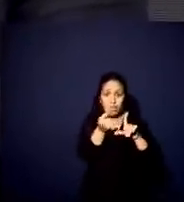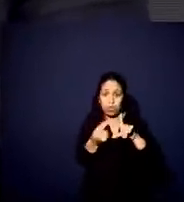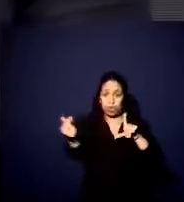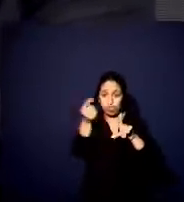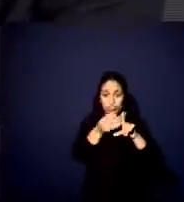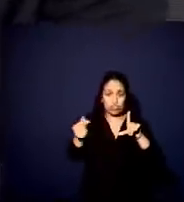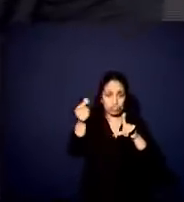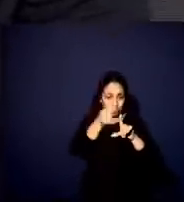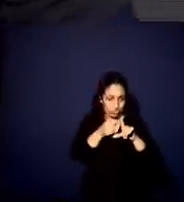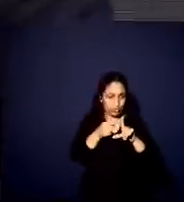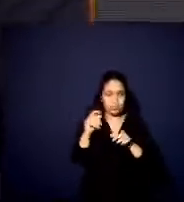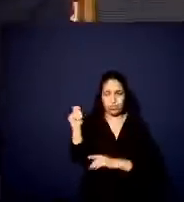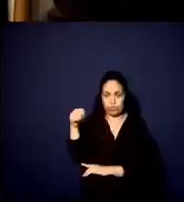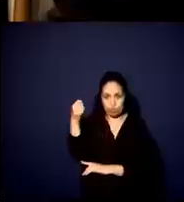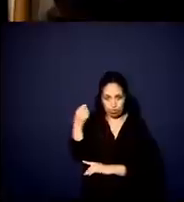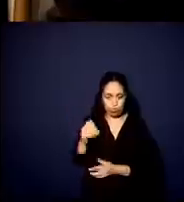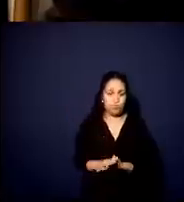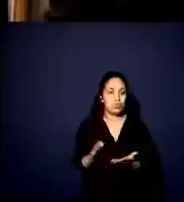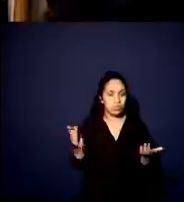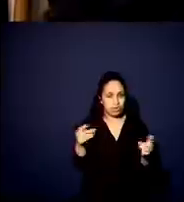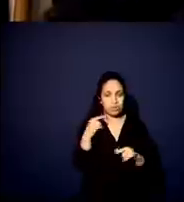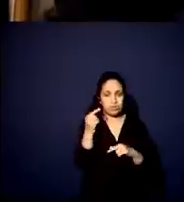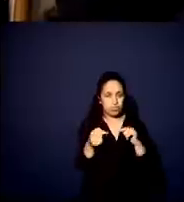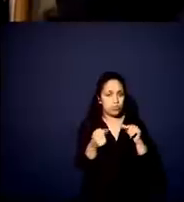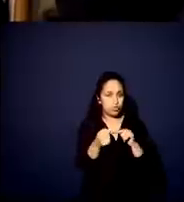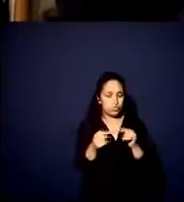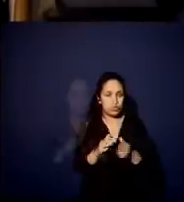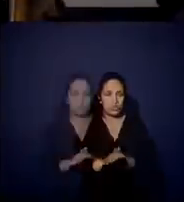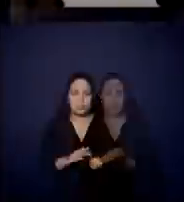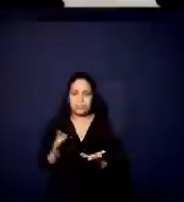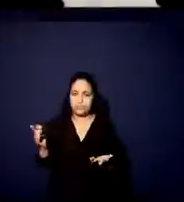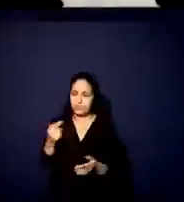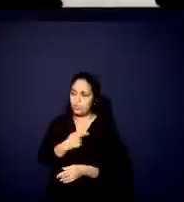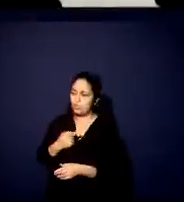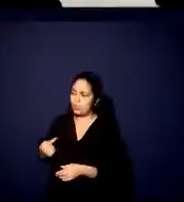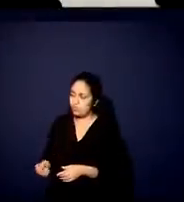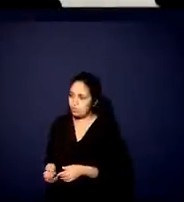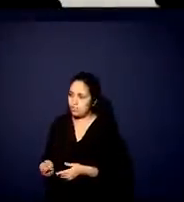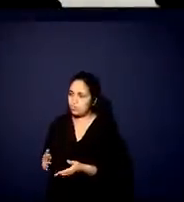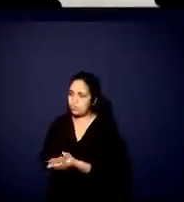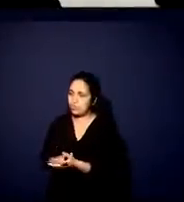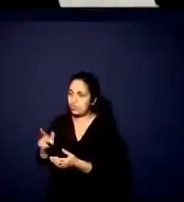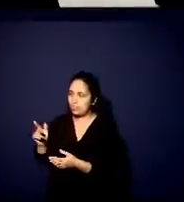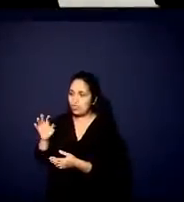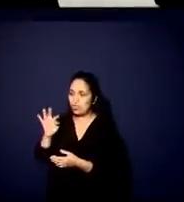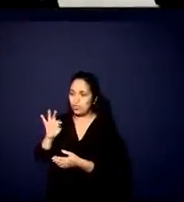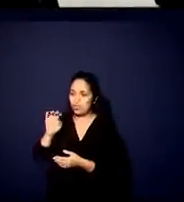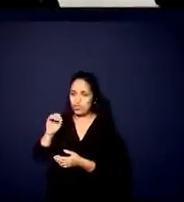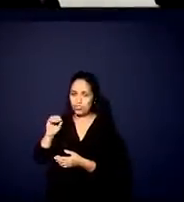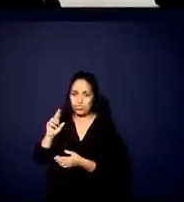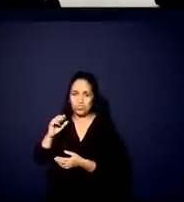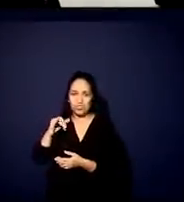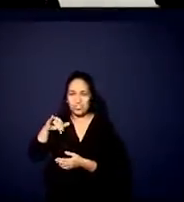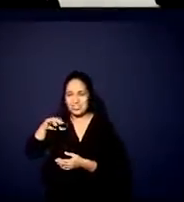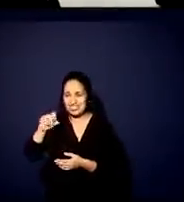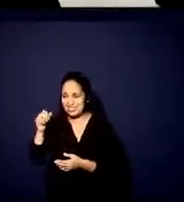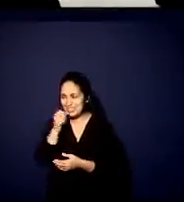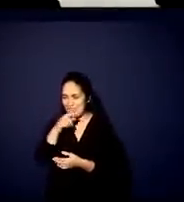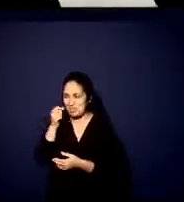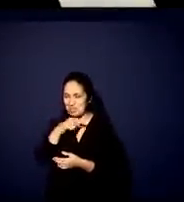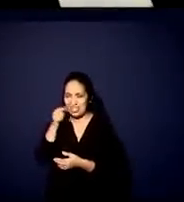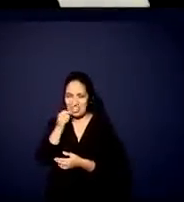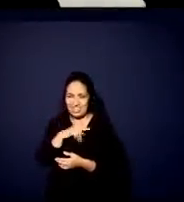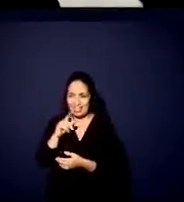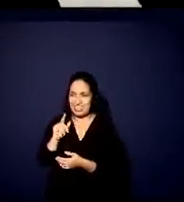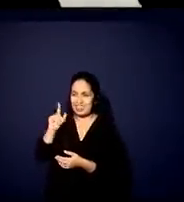objetivo. Obrigada. Governador, como é que está o Torcísio, que era o seu apelido, que fazia com força